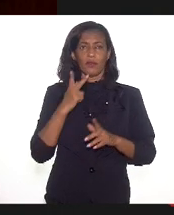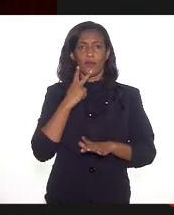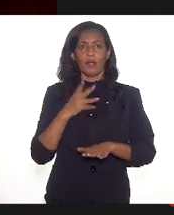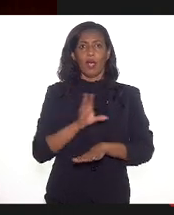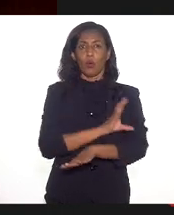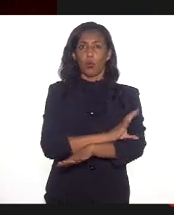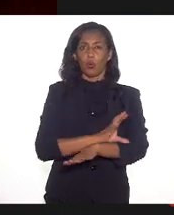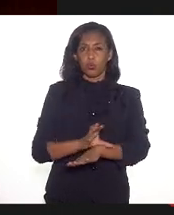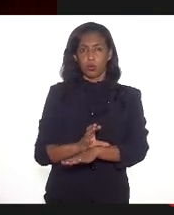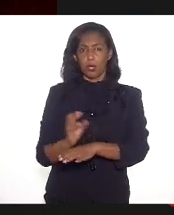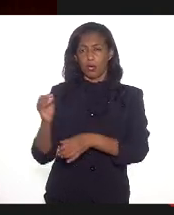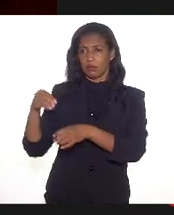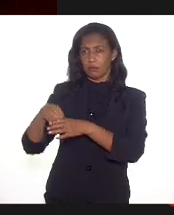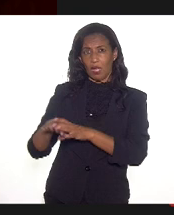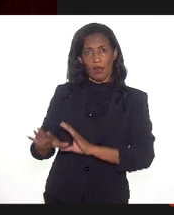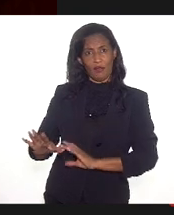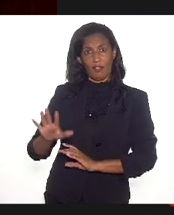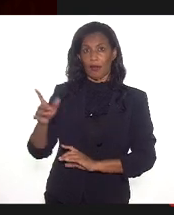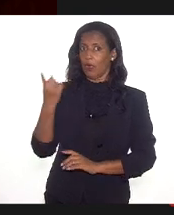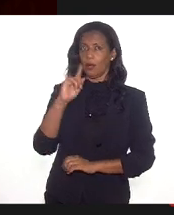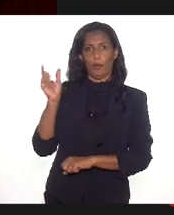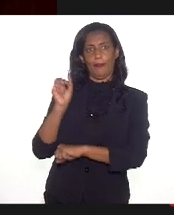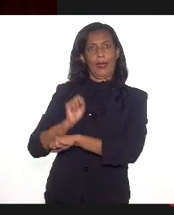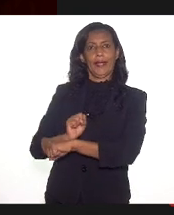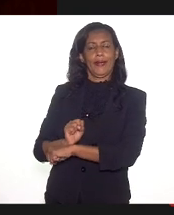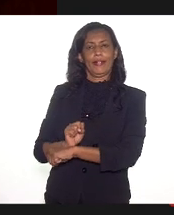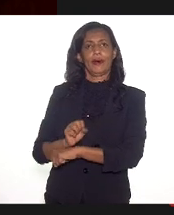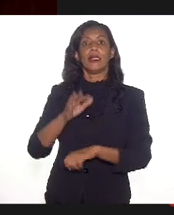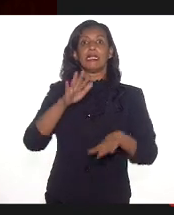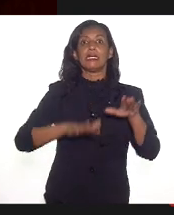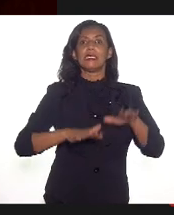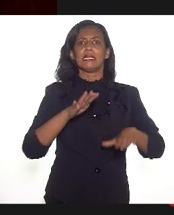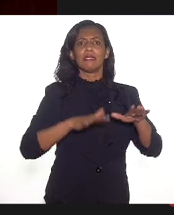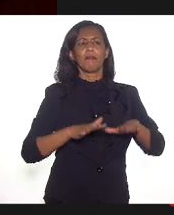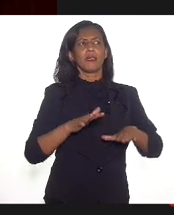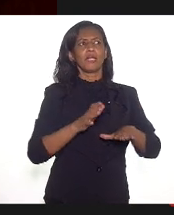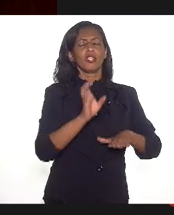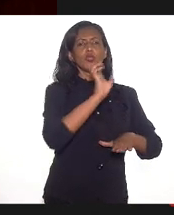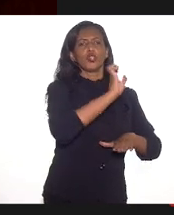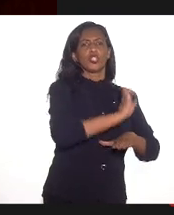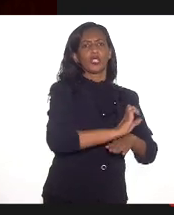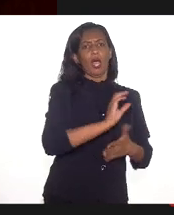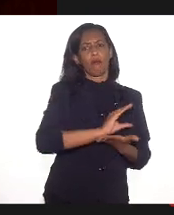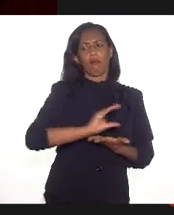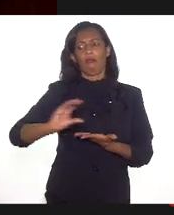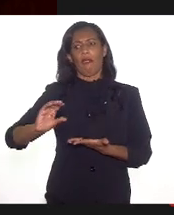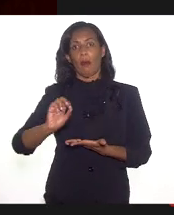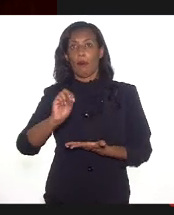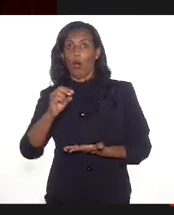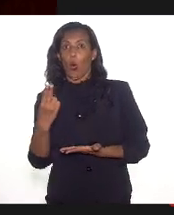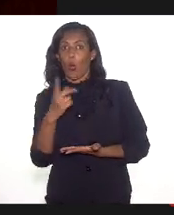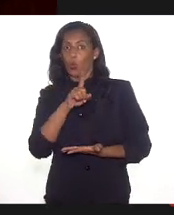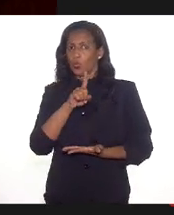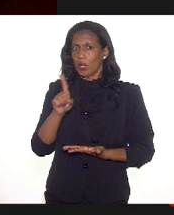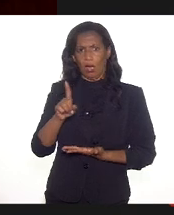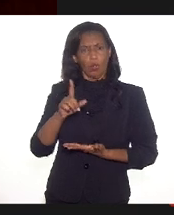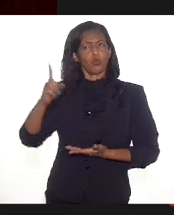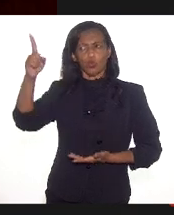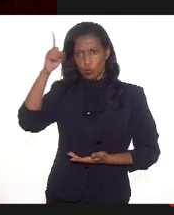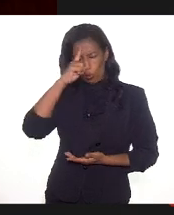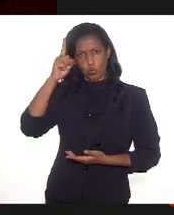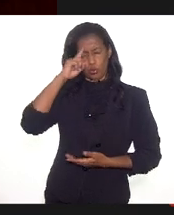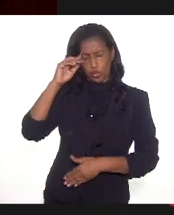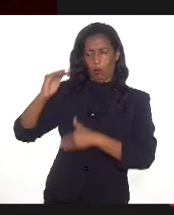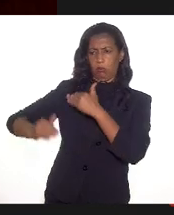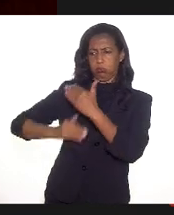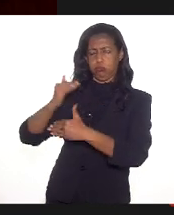nas favelas não para, independente de Estado chegar com alguma coisa. A gente produz todo dia, toda hora,